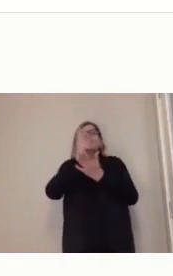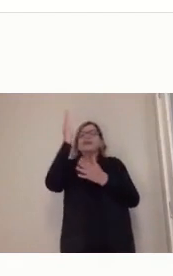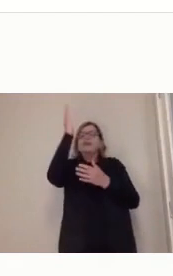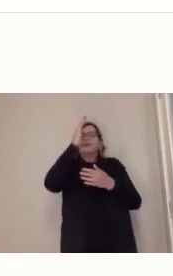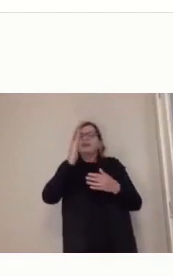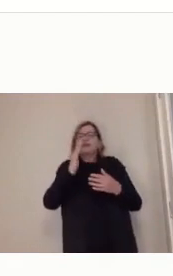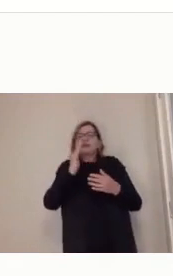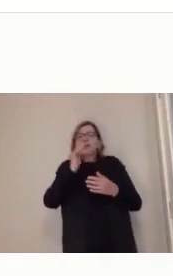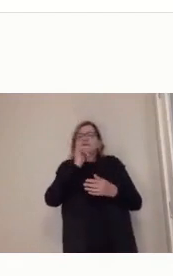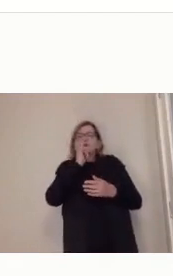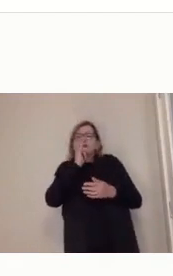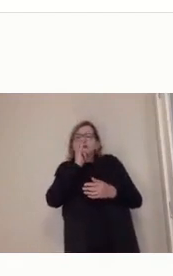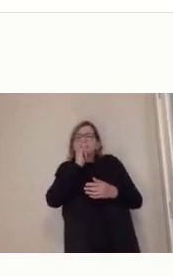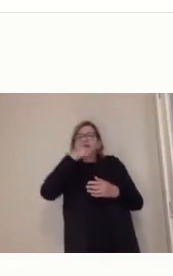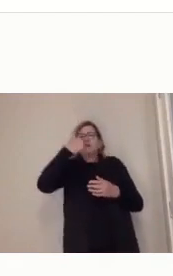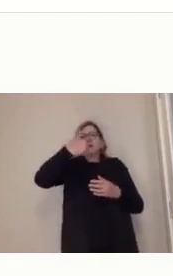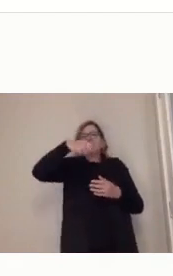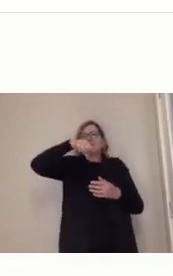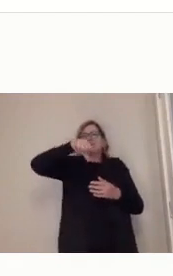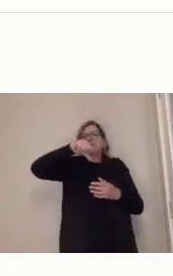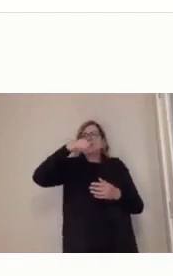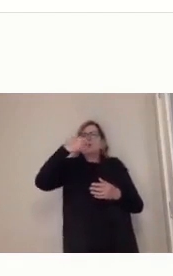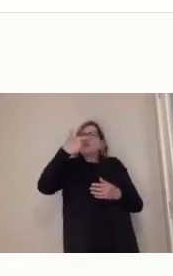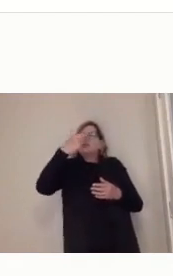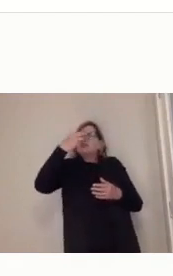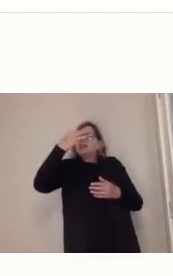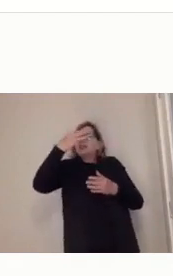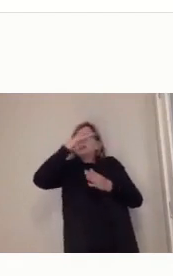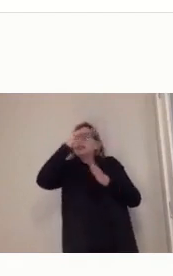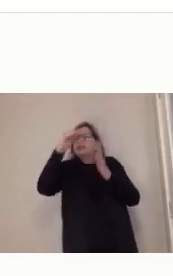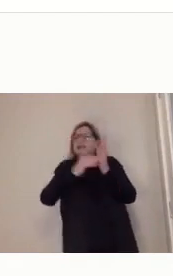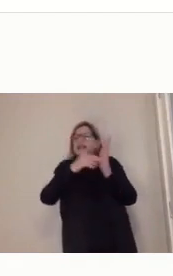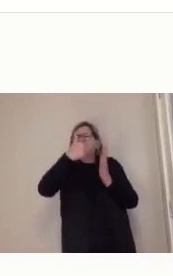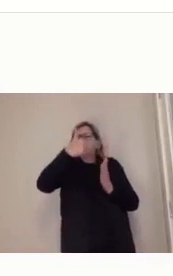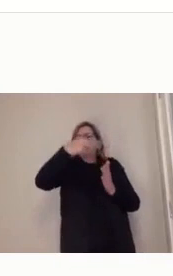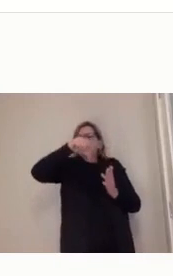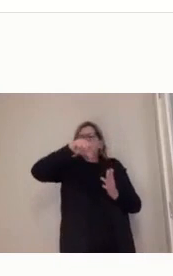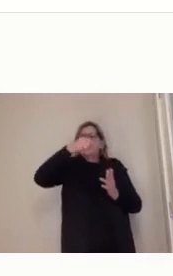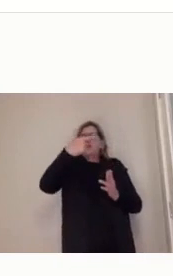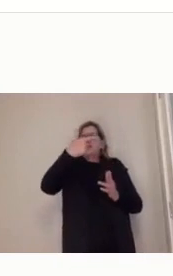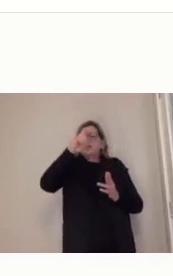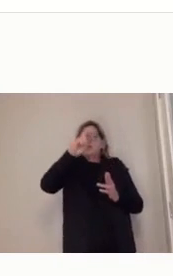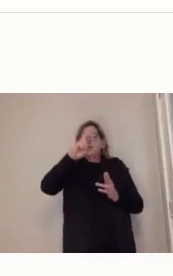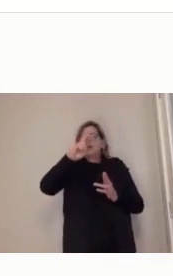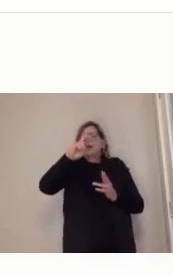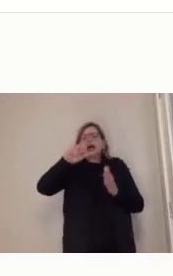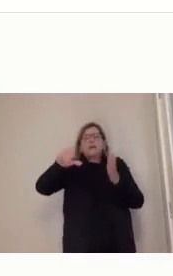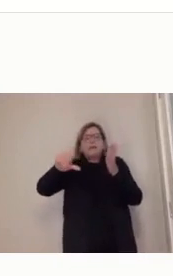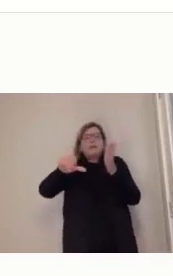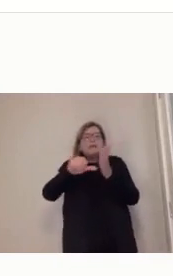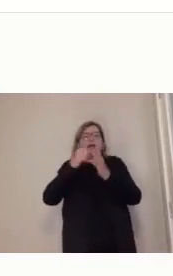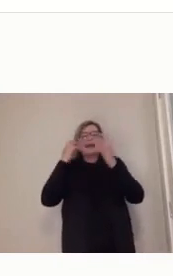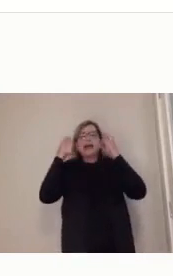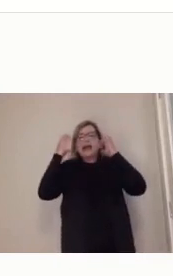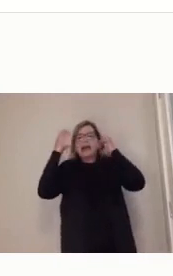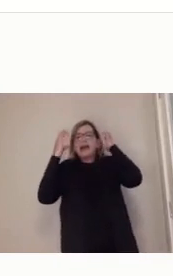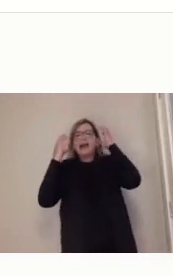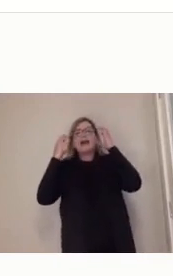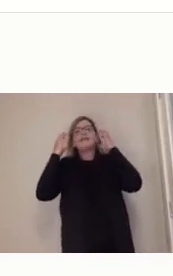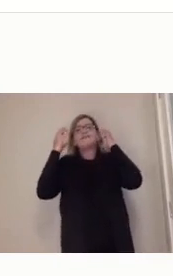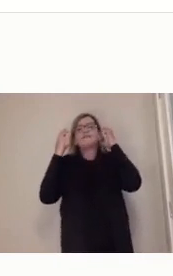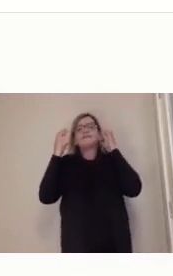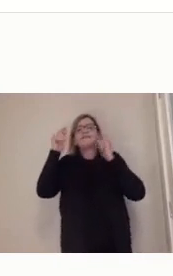transmitia, rádio educacional, transmitia programas educativos pela internet, pela internet, não, pelo rádio, né?